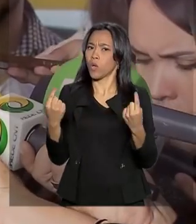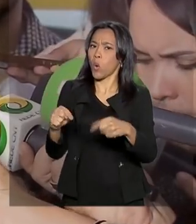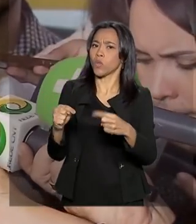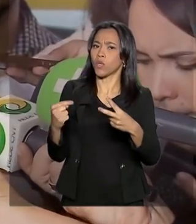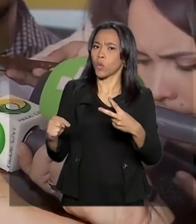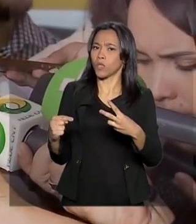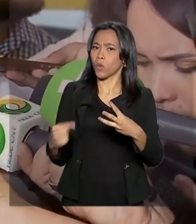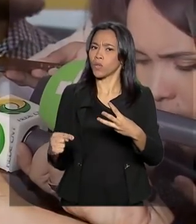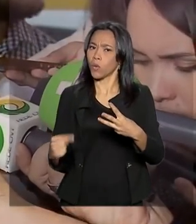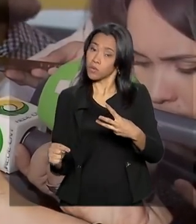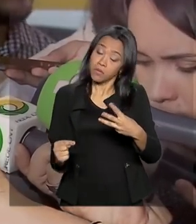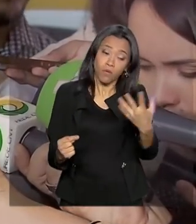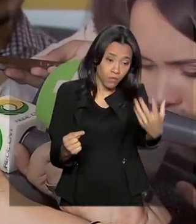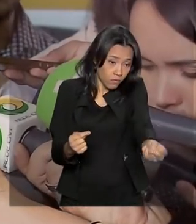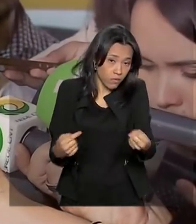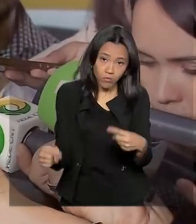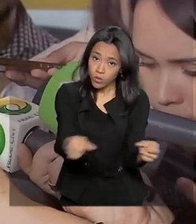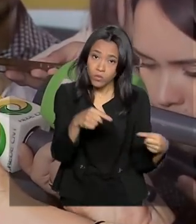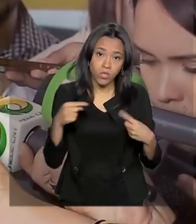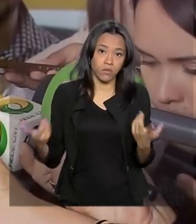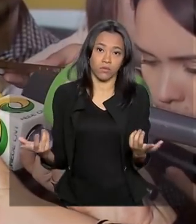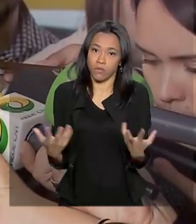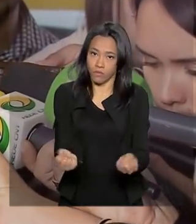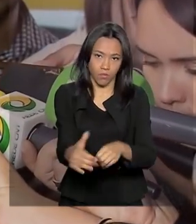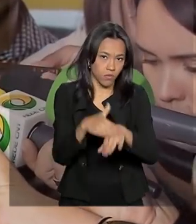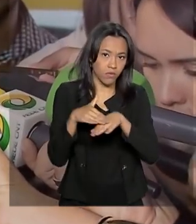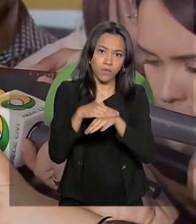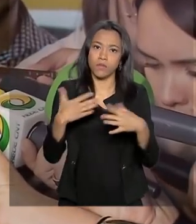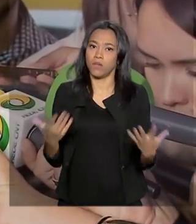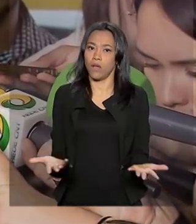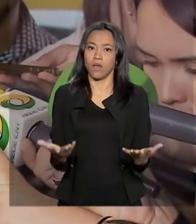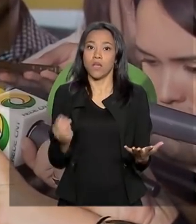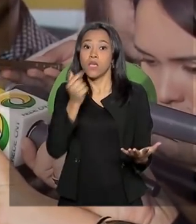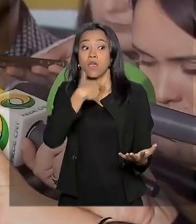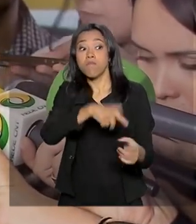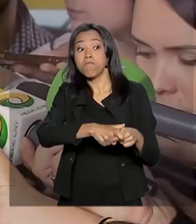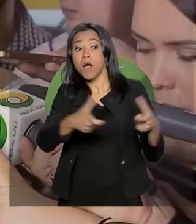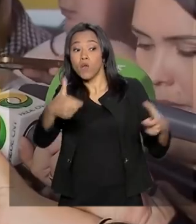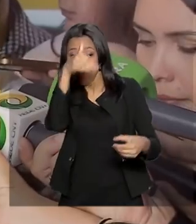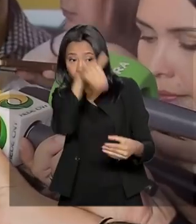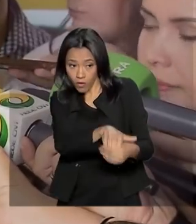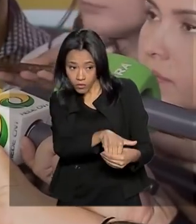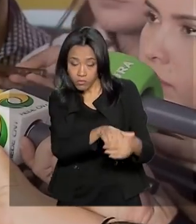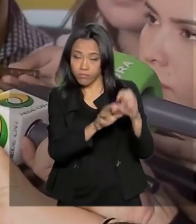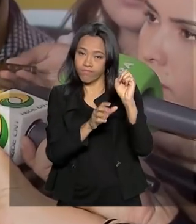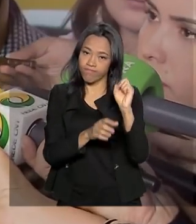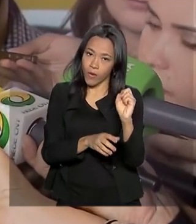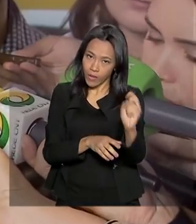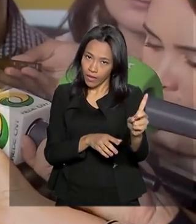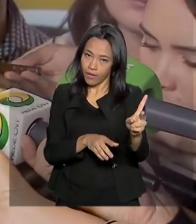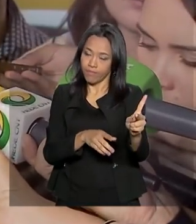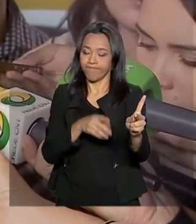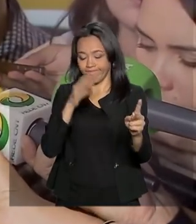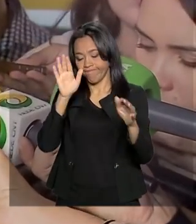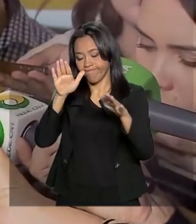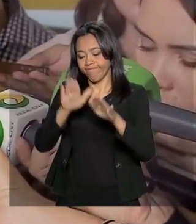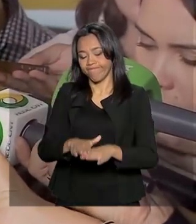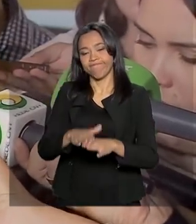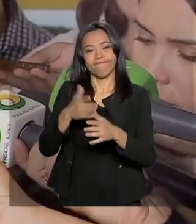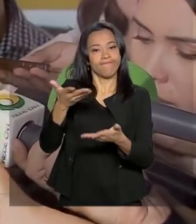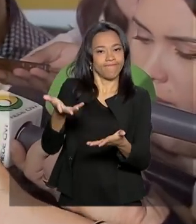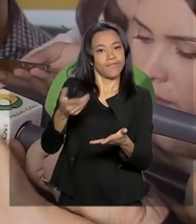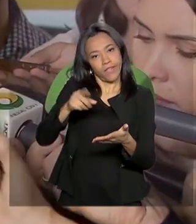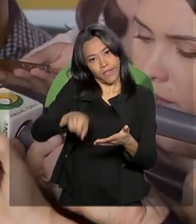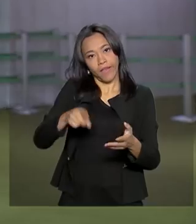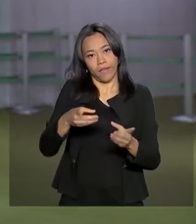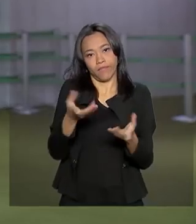queremos ter oportunidade de discutir. Quem tiver o maior número de votos, certamente vai fazer valer a sua intenção, como é no processo